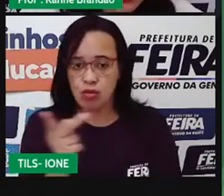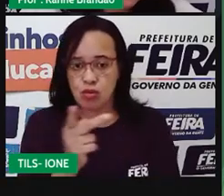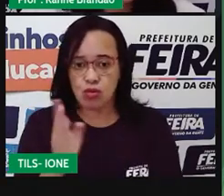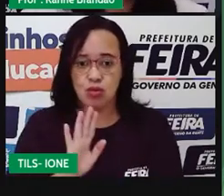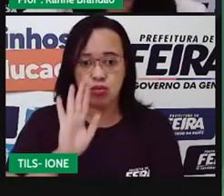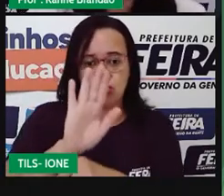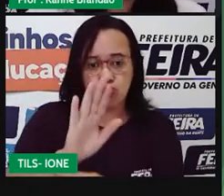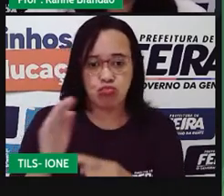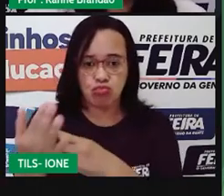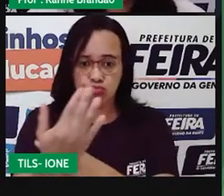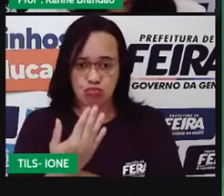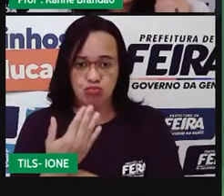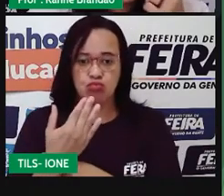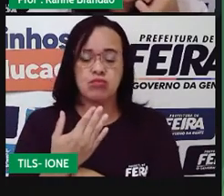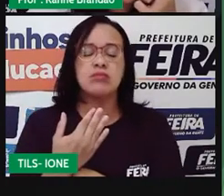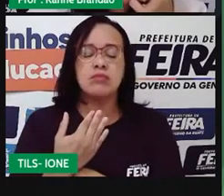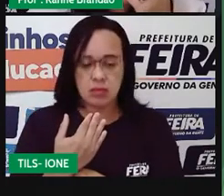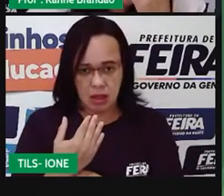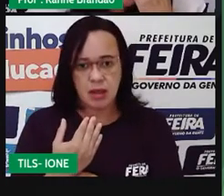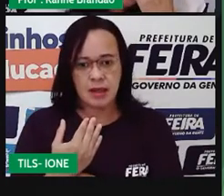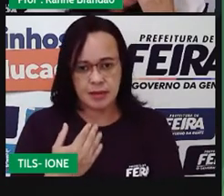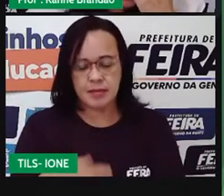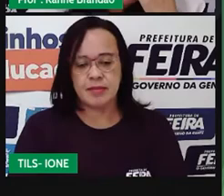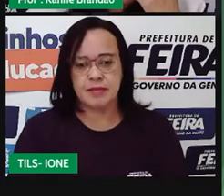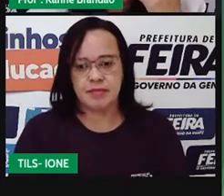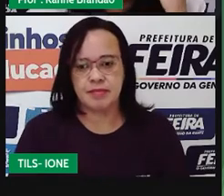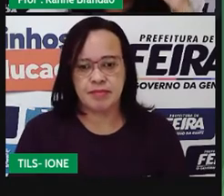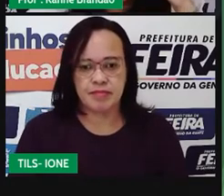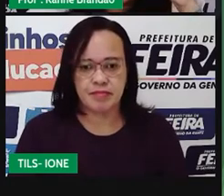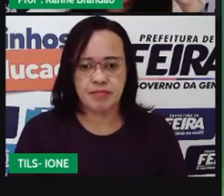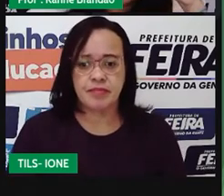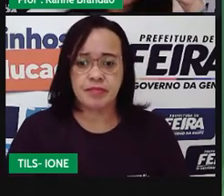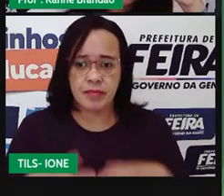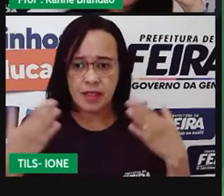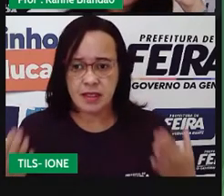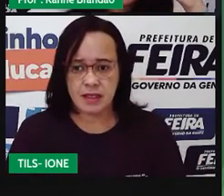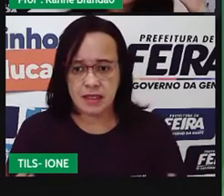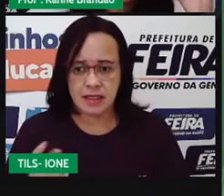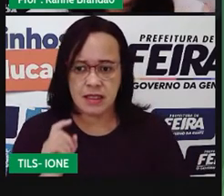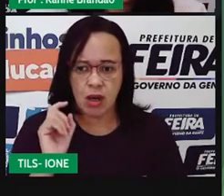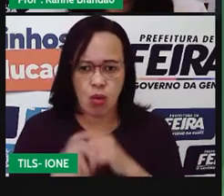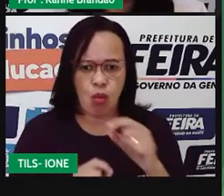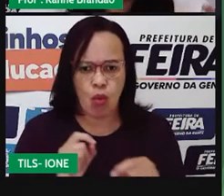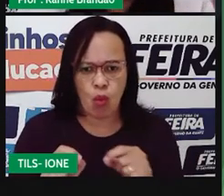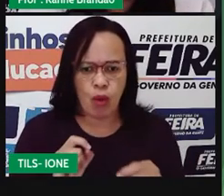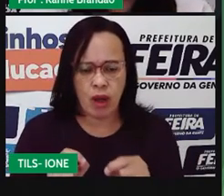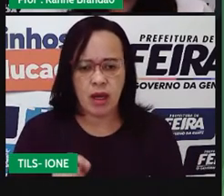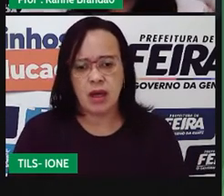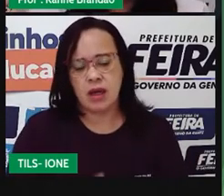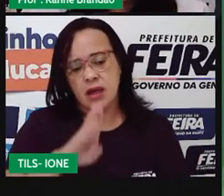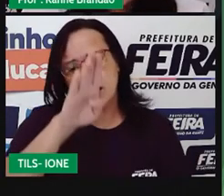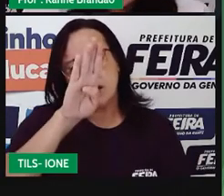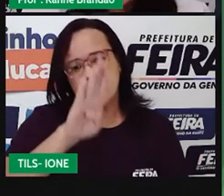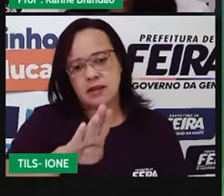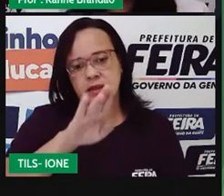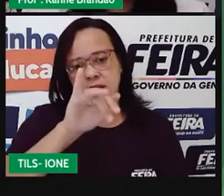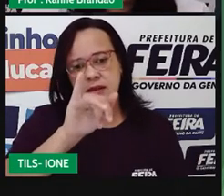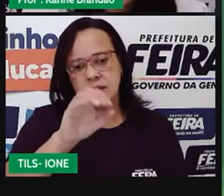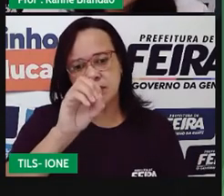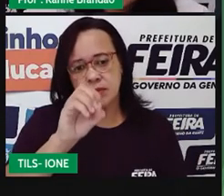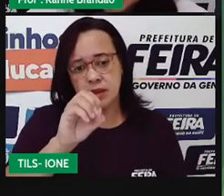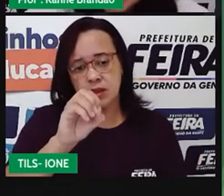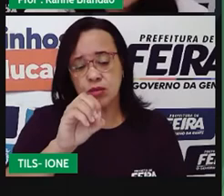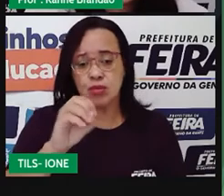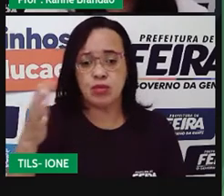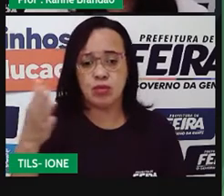fungos. Os líquens, eles são bioindicadores. O é que isso significa, pró? Eles vão indicar se